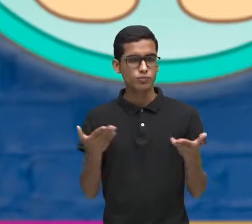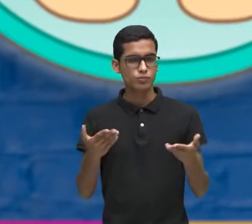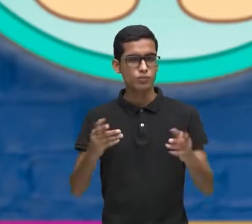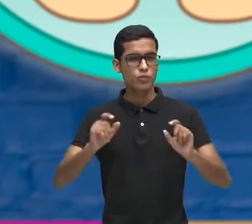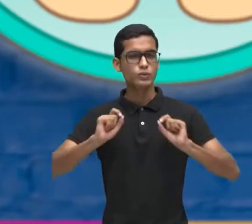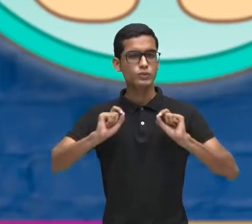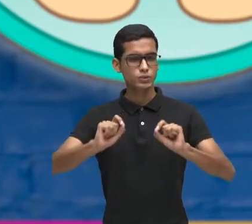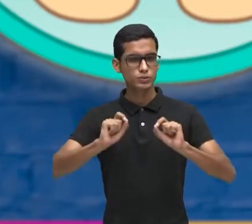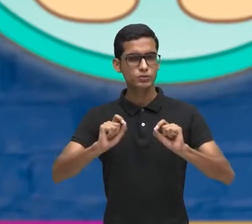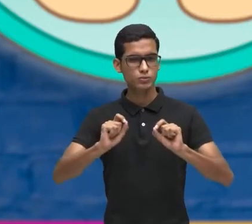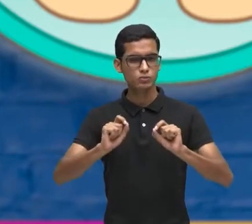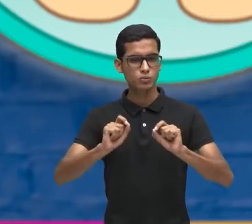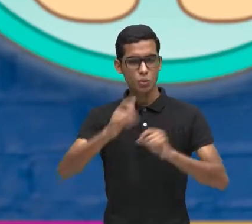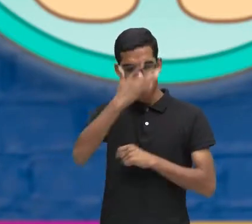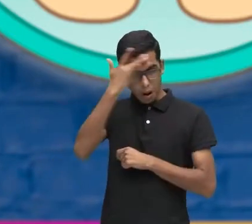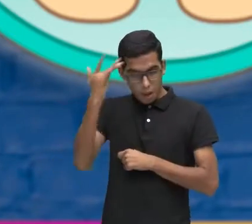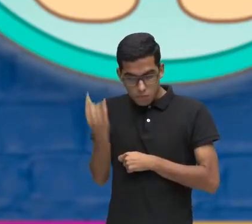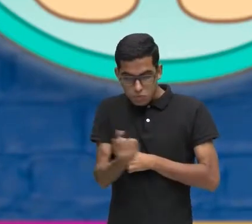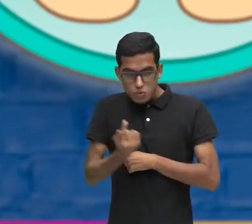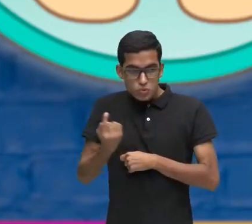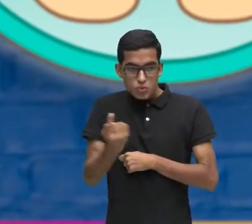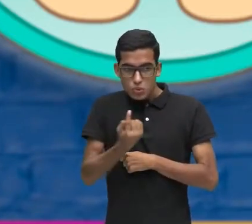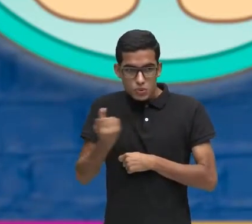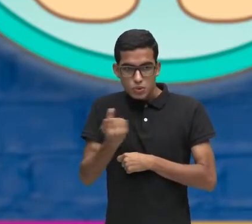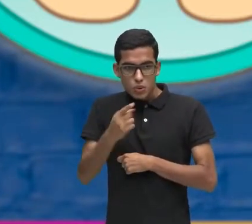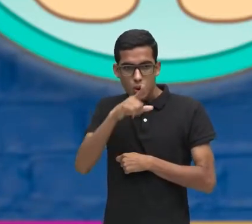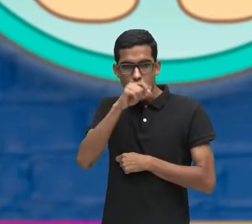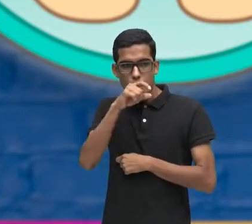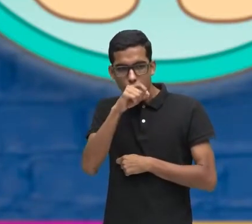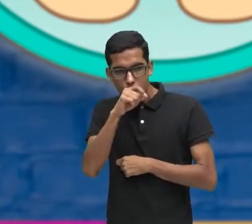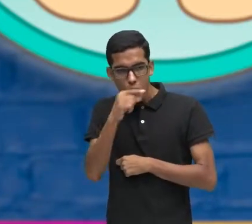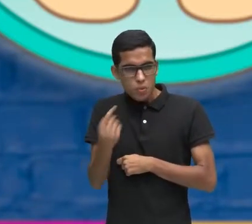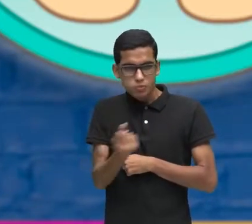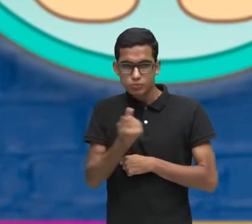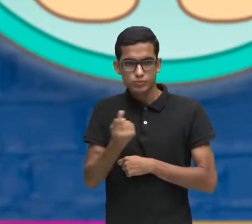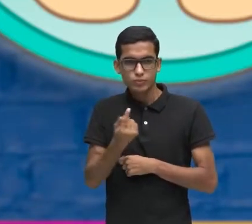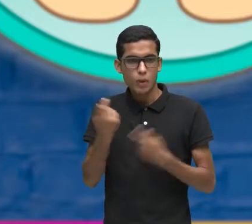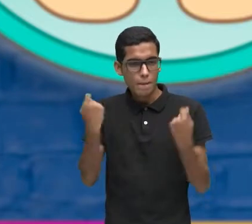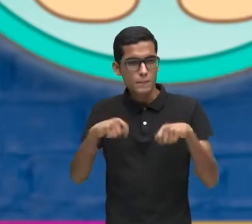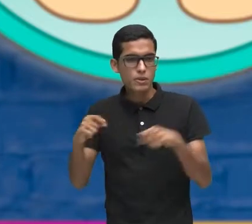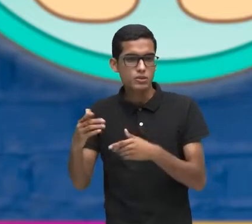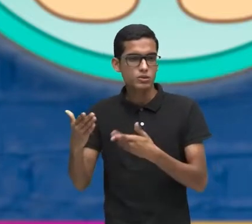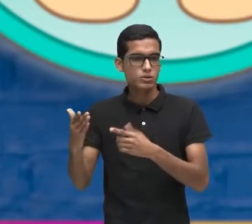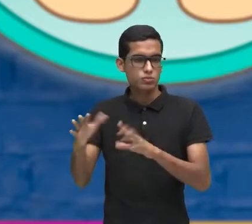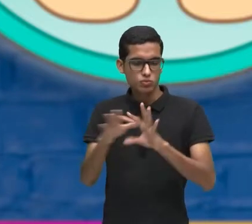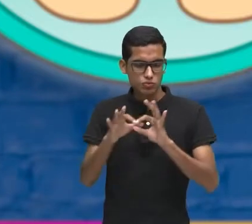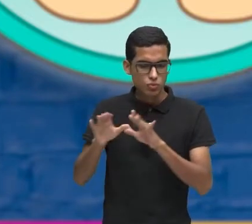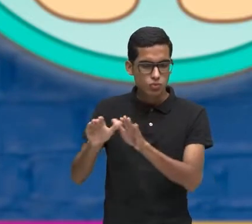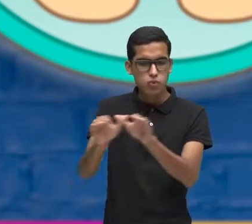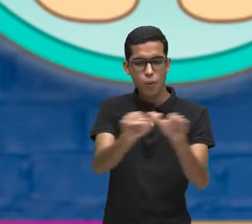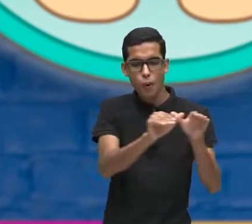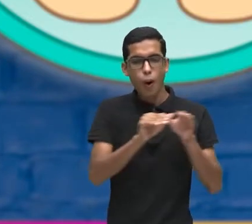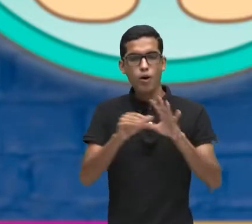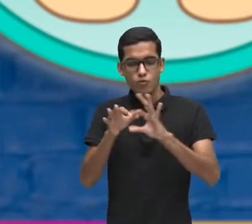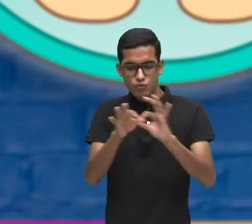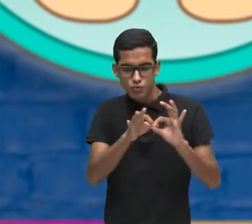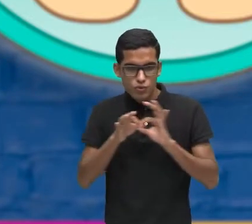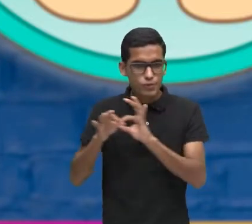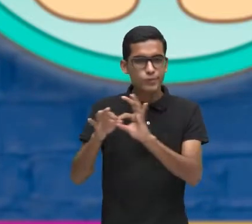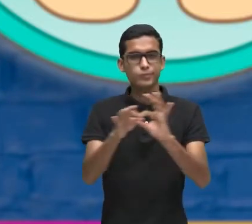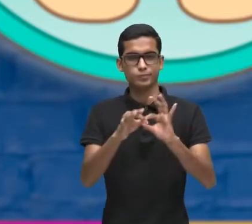Andorinha Só Não Faz Verão, Empatia e Cooperação. Então, para nós